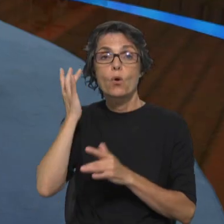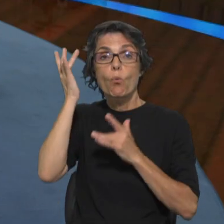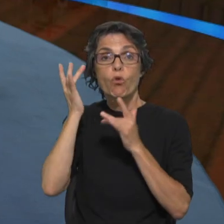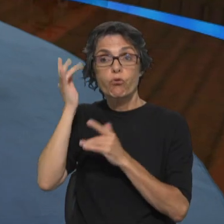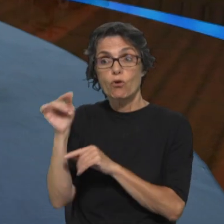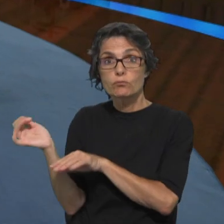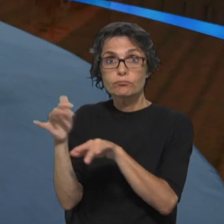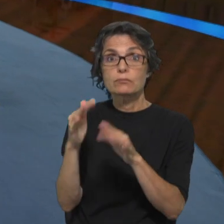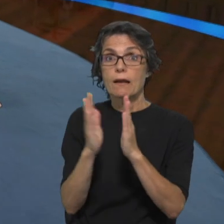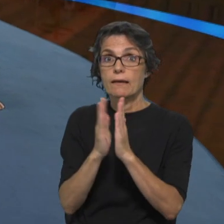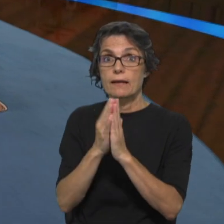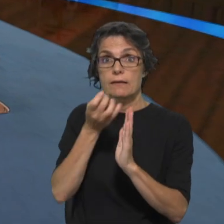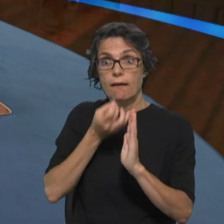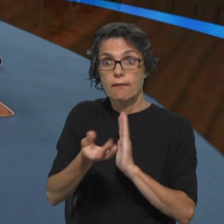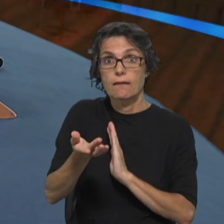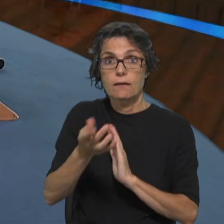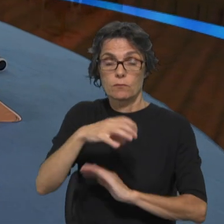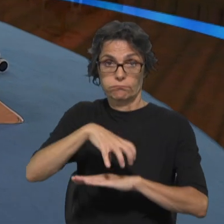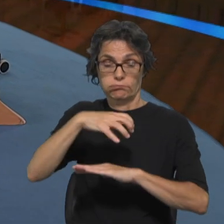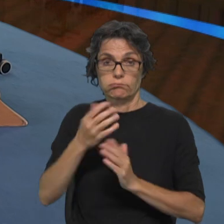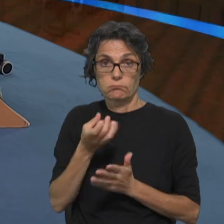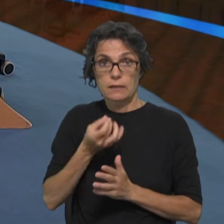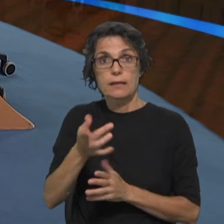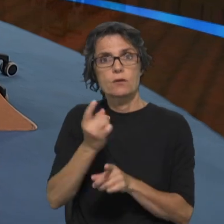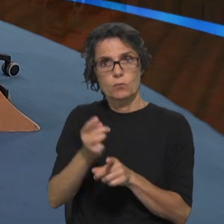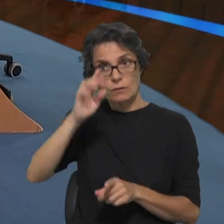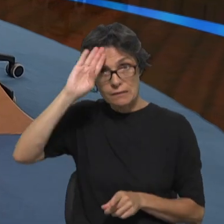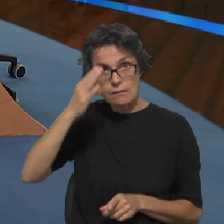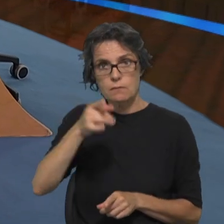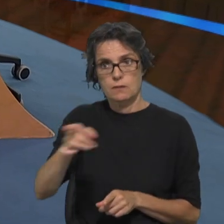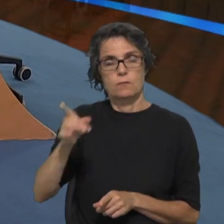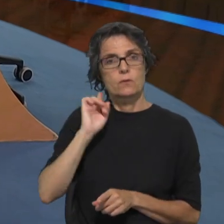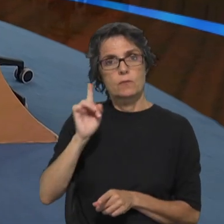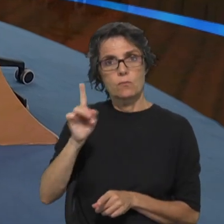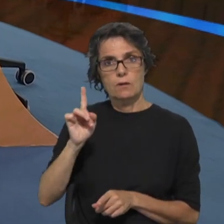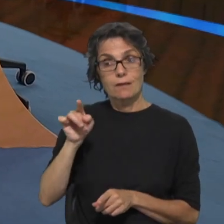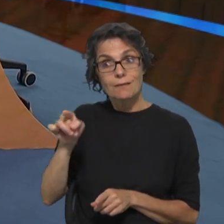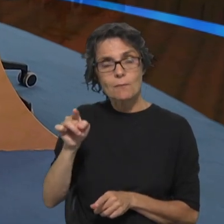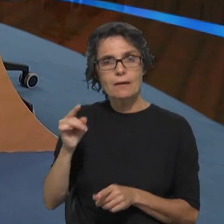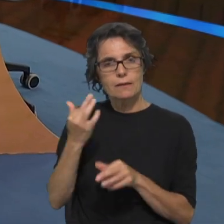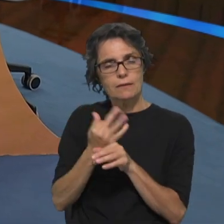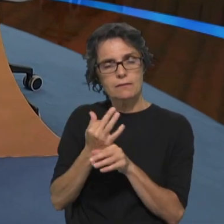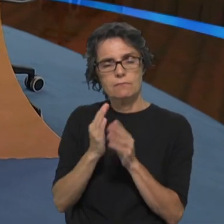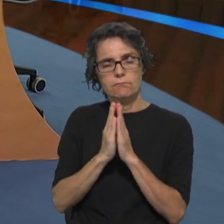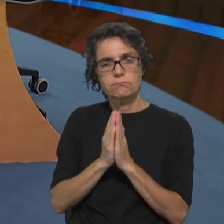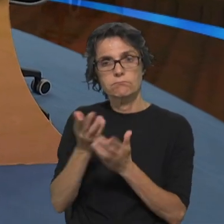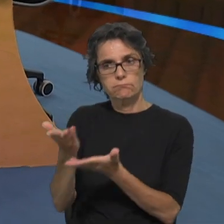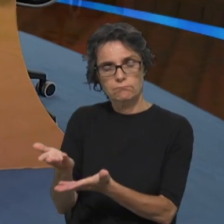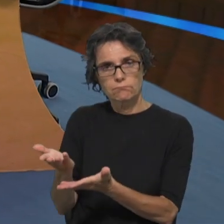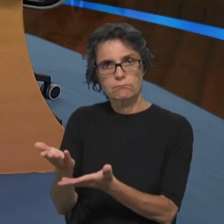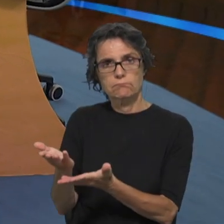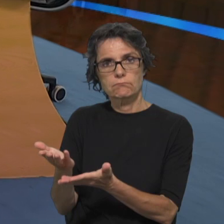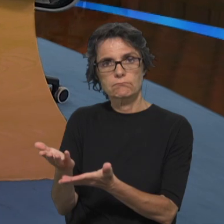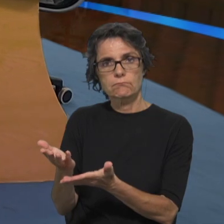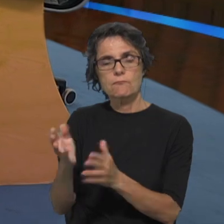cedência de igrejas, porque reconhecemos a importância de ter um espaço para celebrar e, portanto,